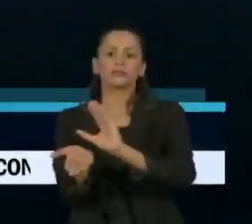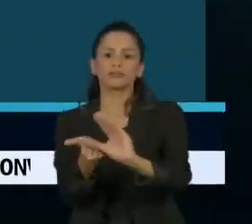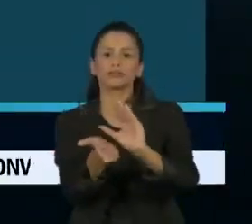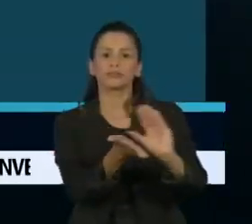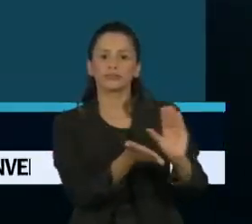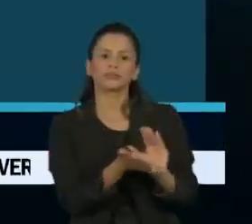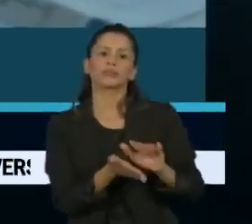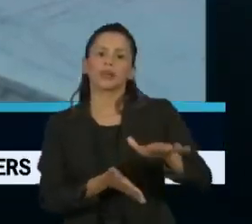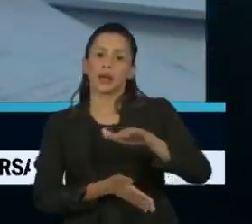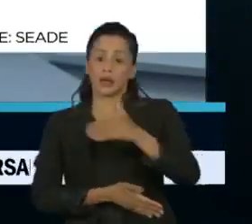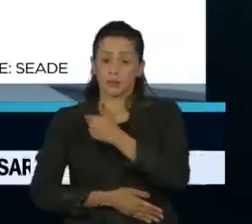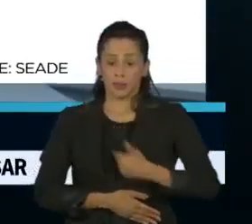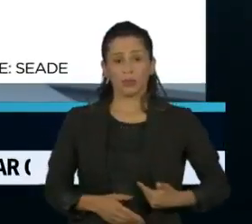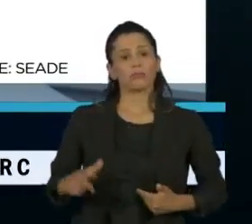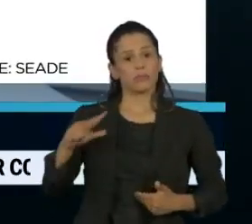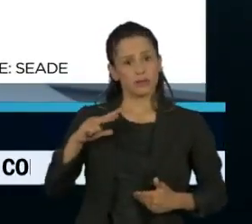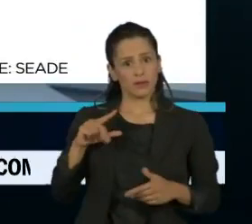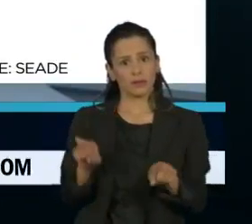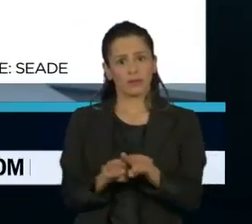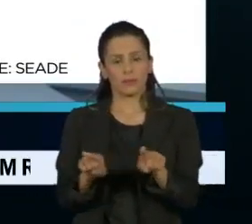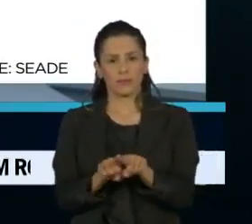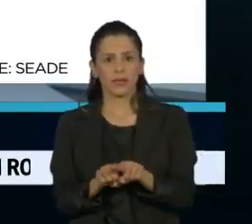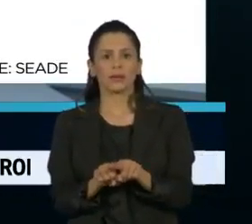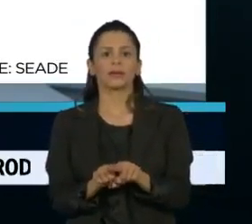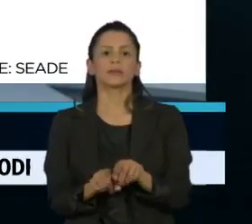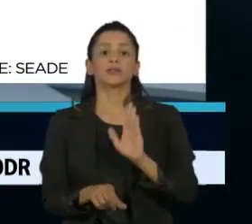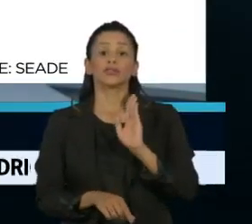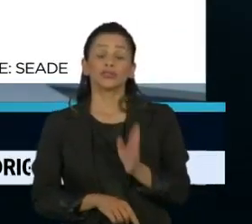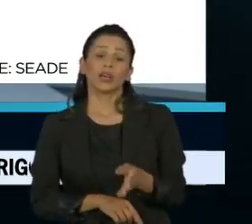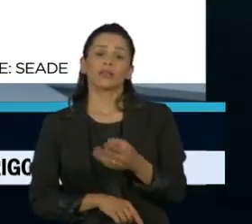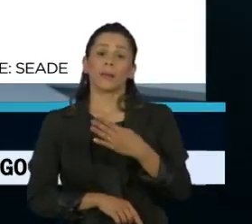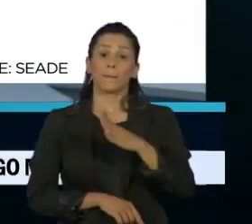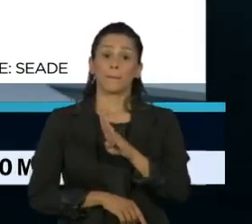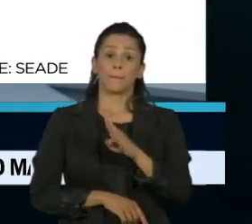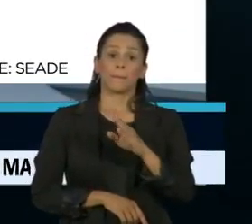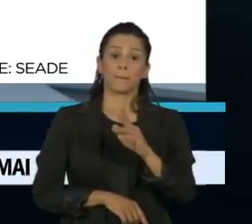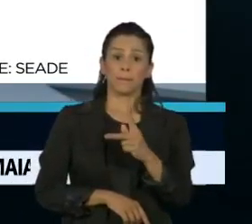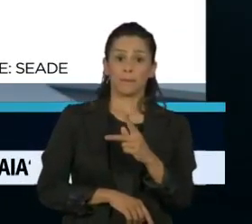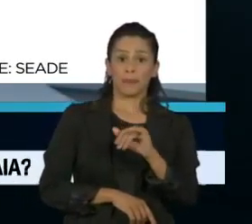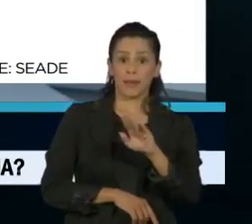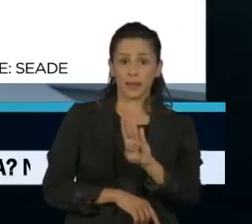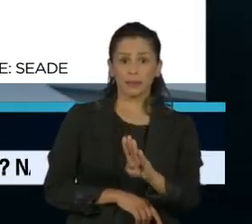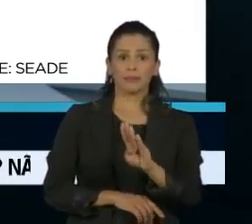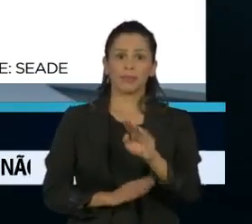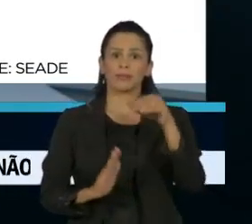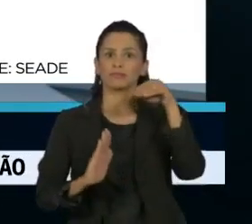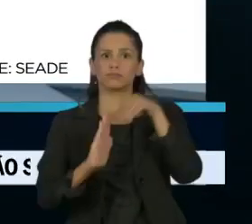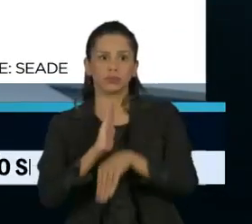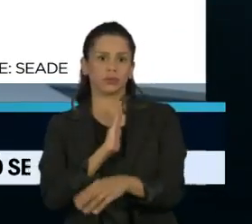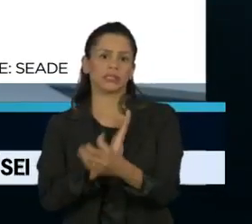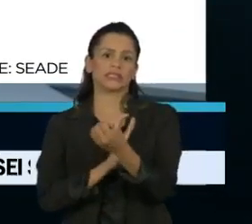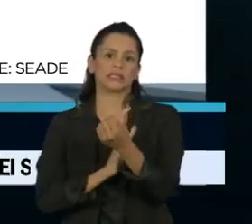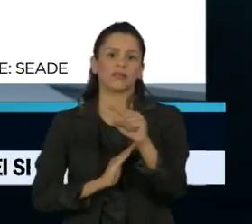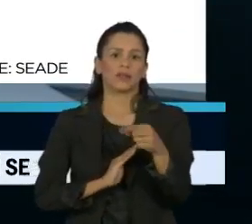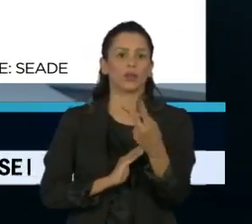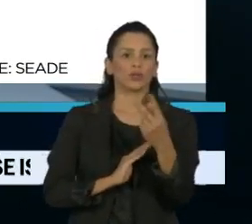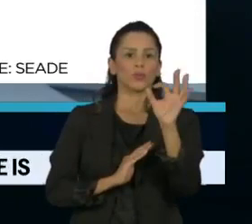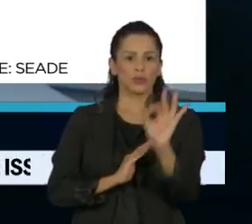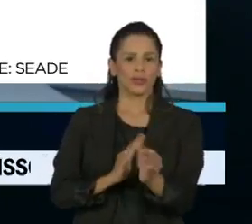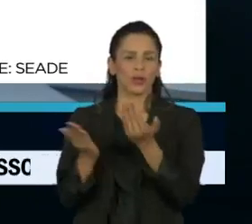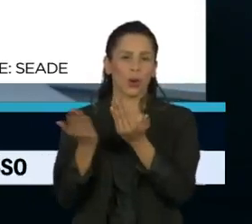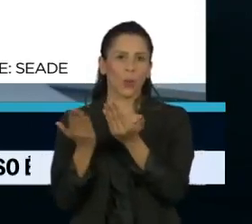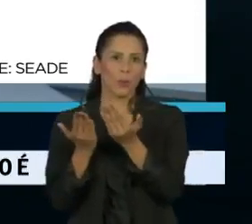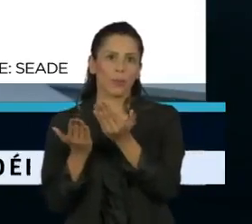e privado. No segundo trimestre, o PIB de São Paulo caiu 6,2% em comparação com o primeiro trimestre do ano.